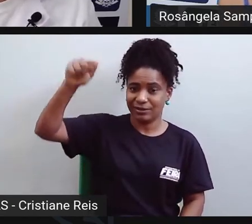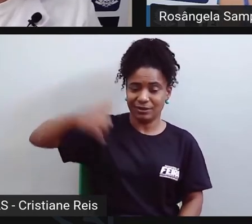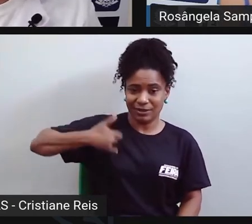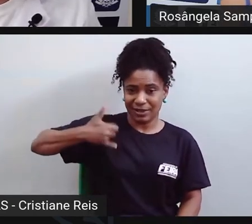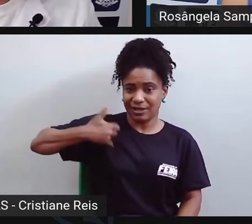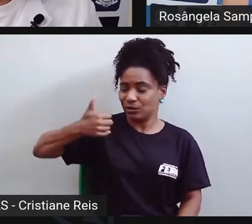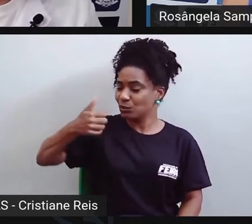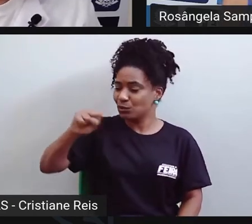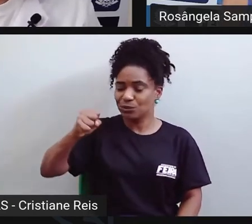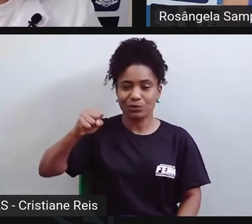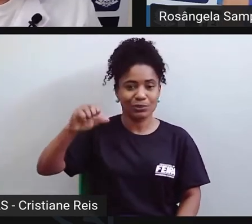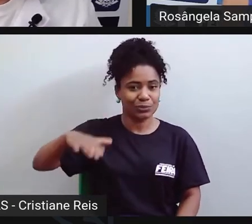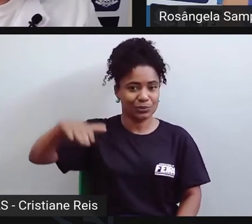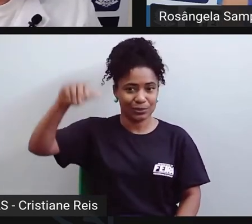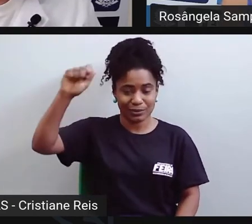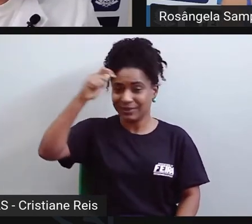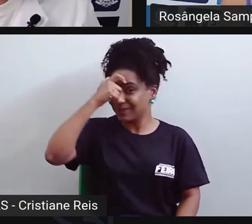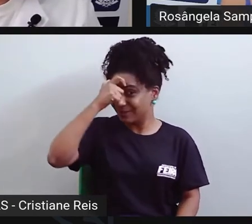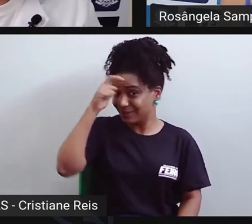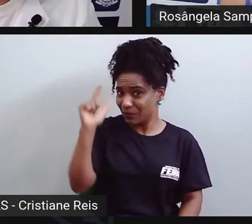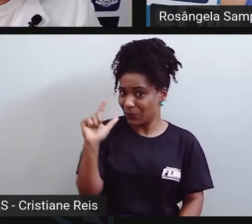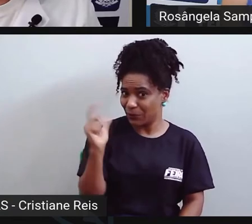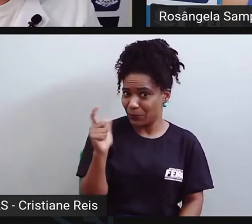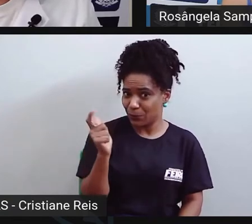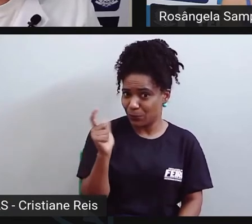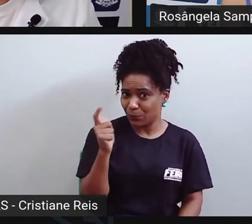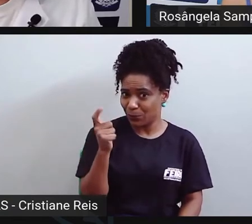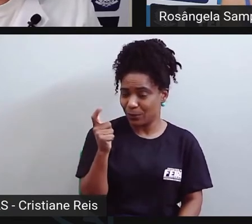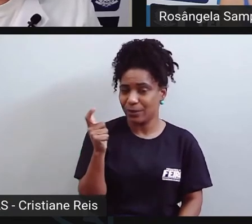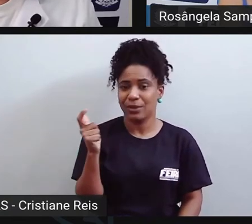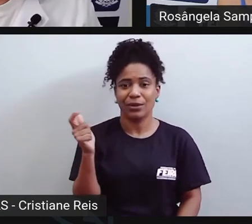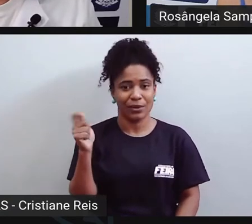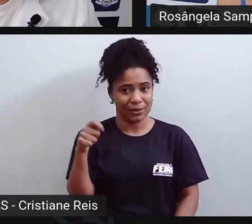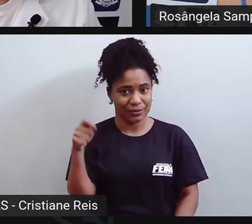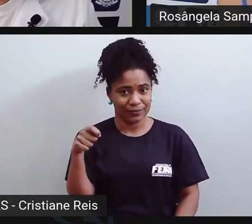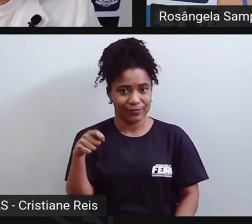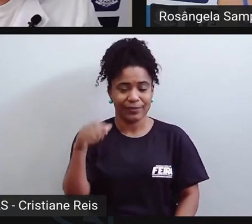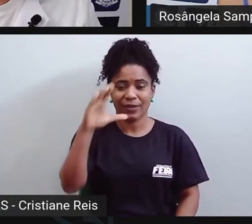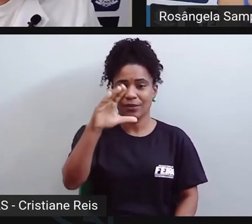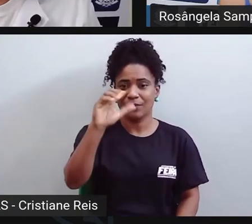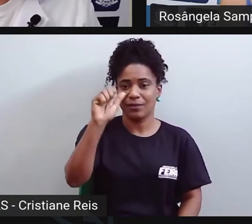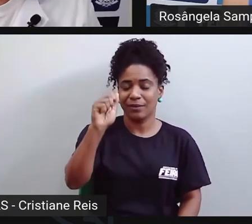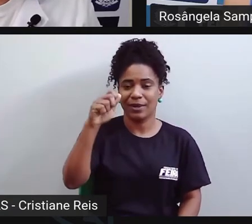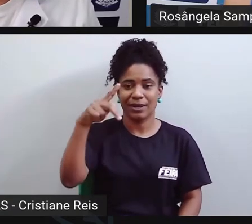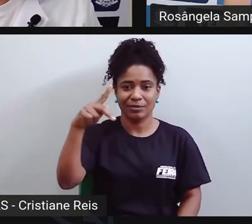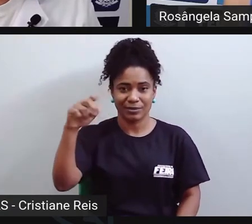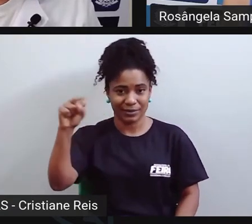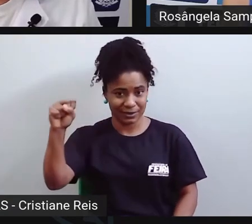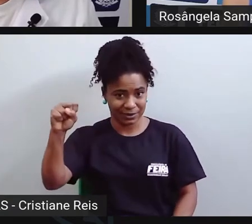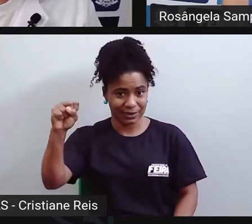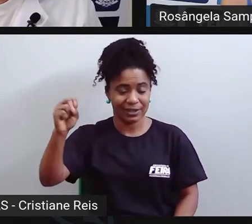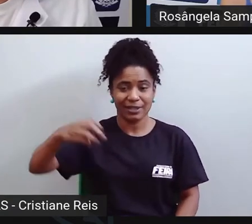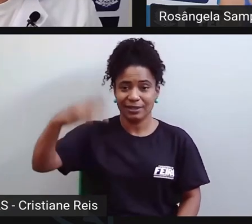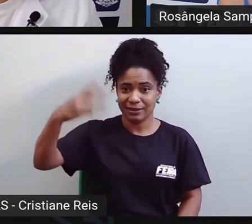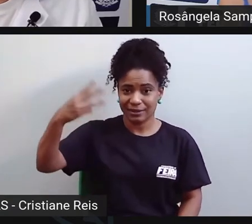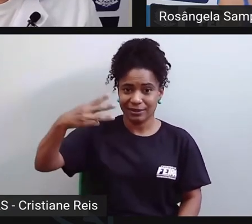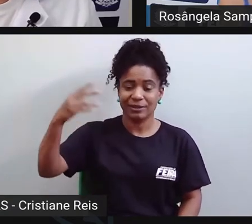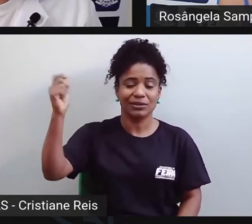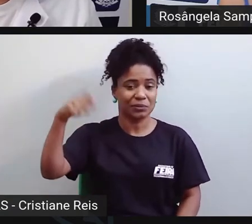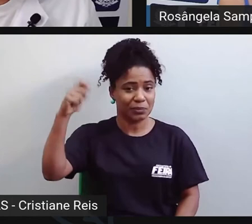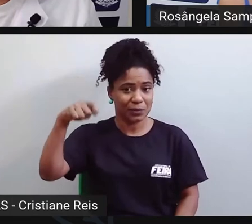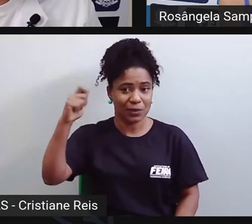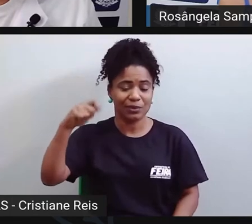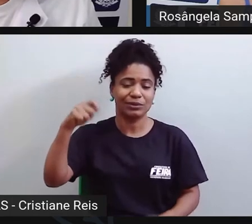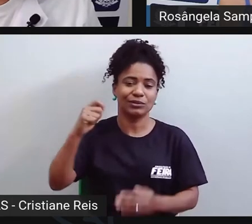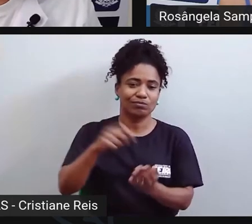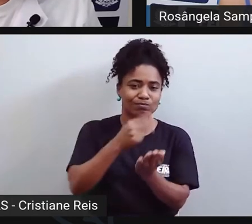18 anos que têm transtorno mental, um deles que é o CAPES-3, ele tem uma internação de curta duração,